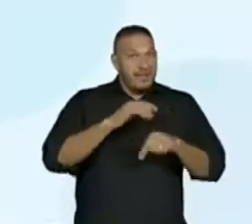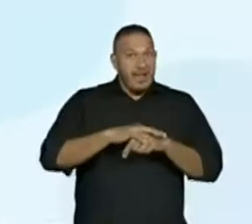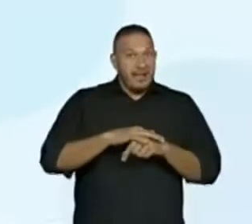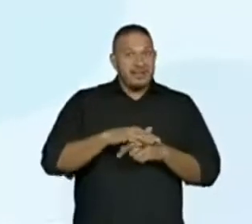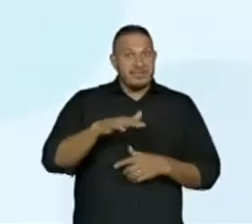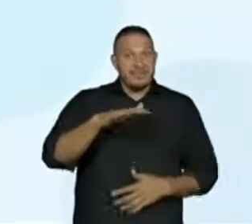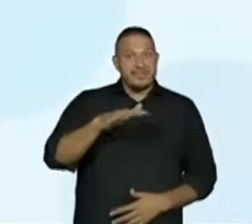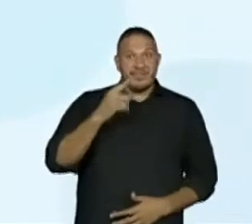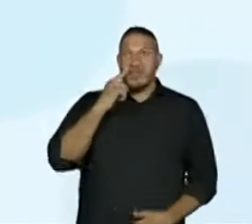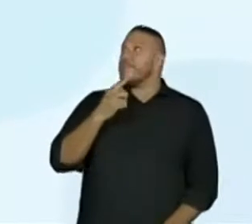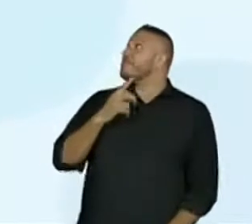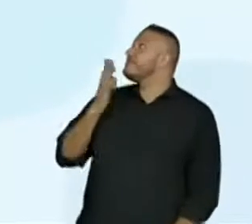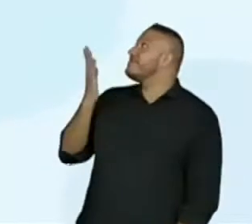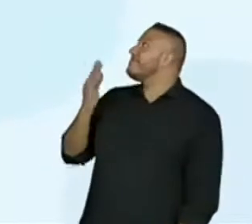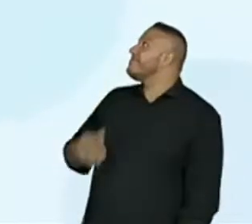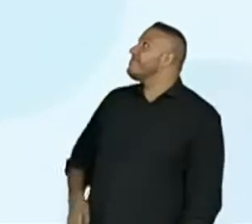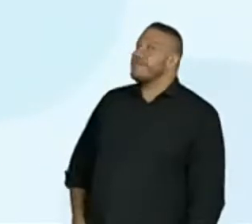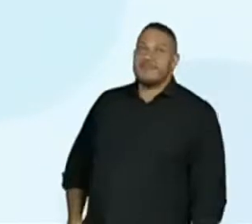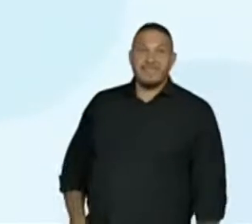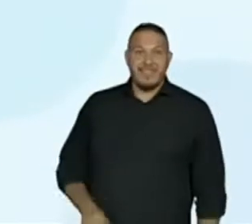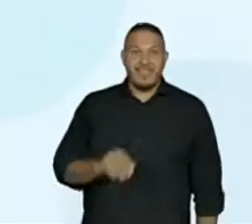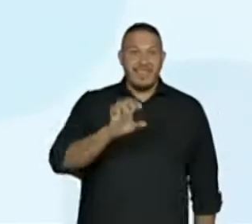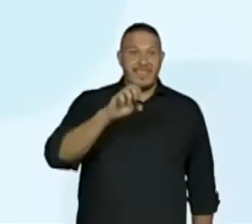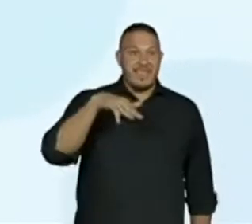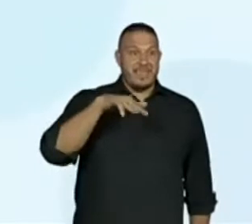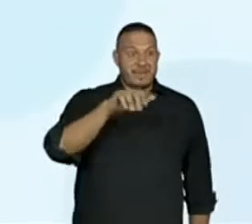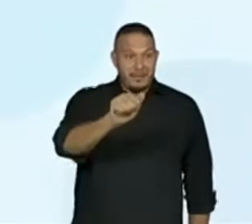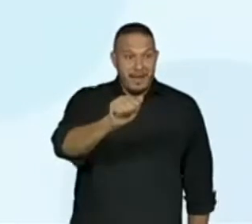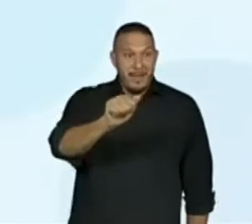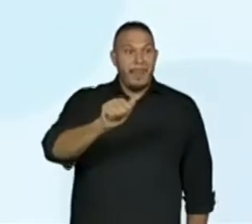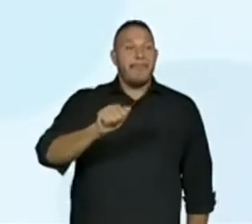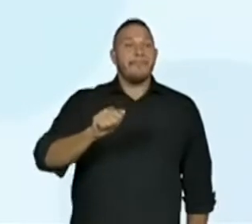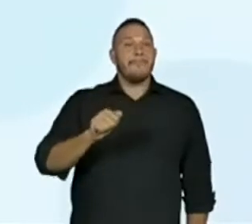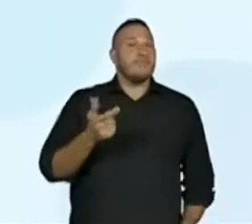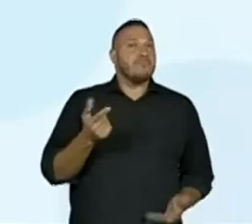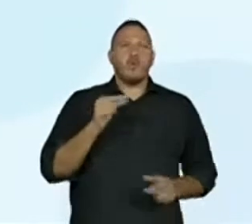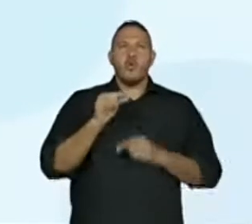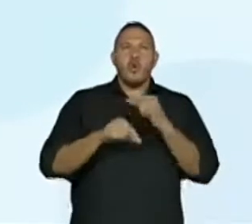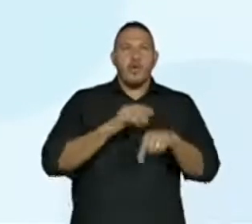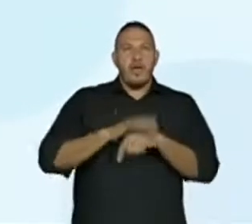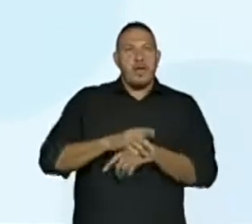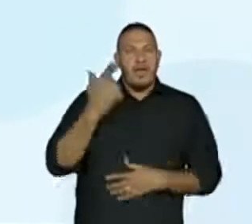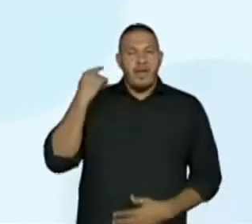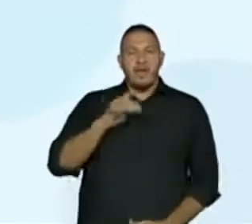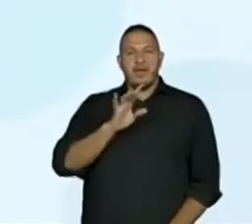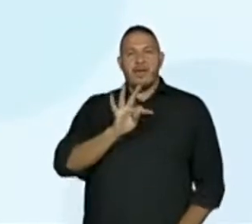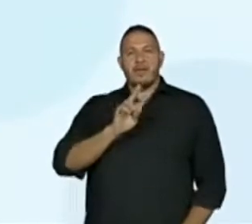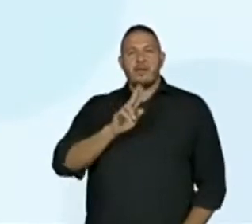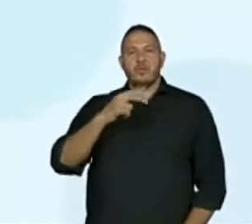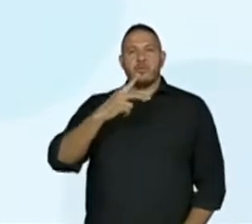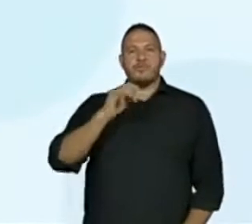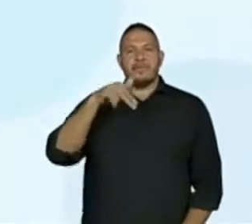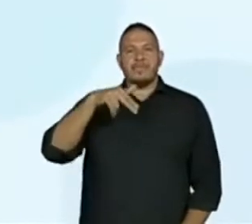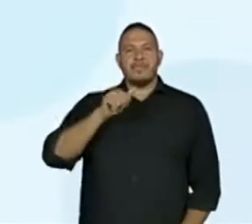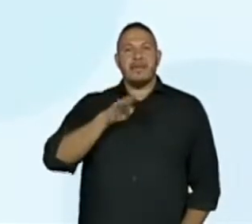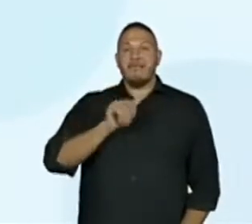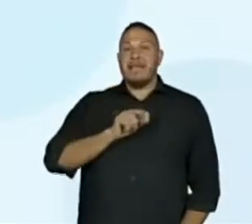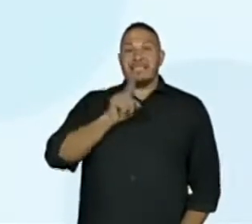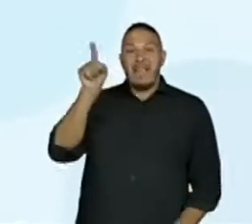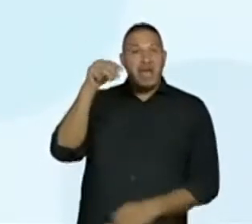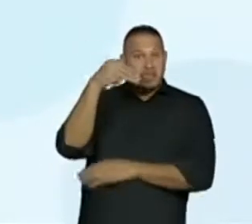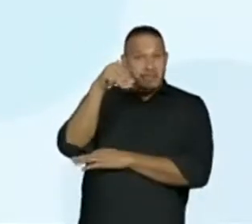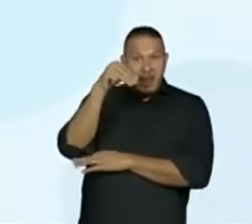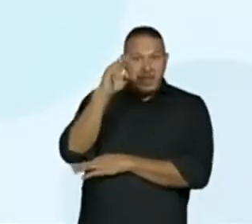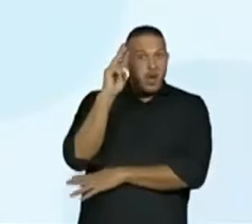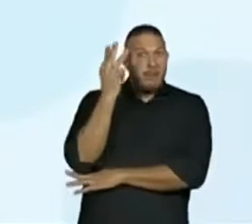Ema mito os Tupinambás no Maranhão afirmavam que a Ema